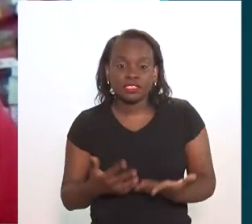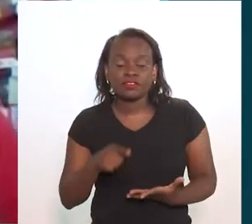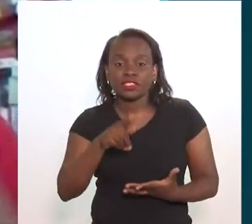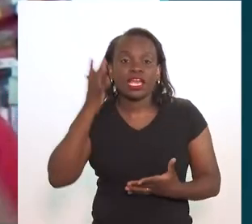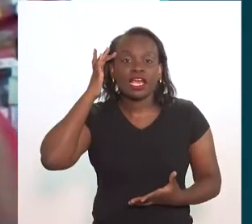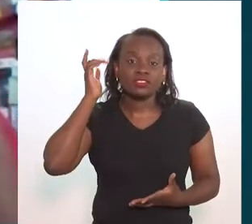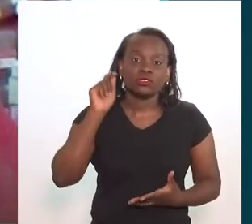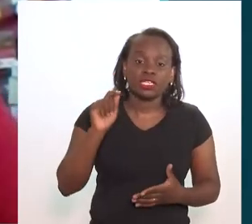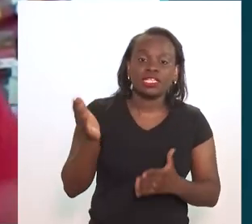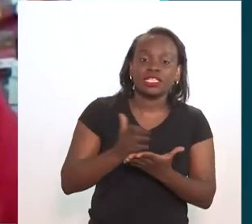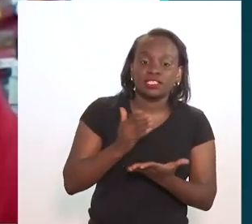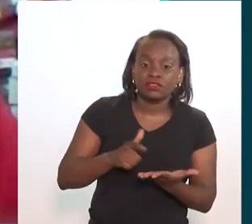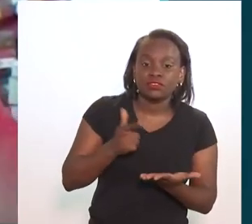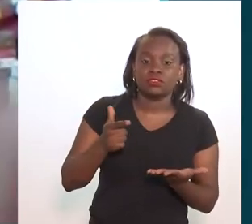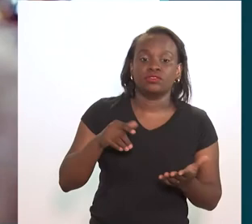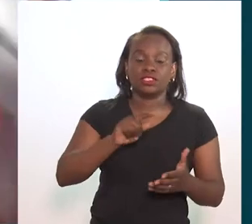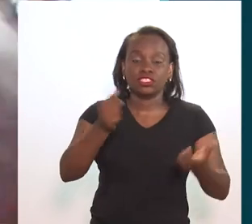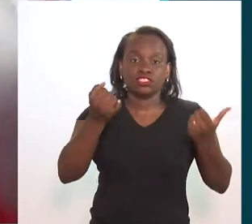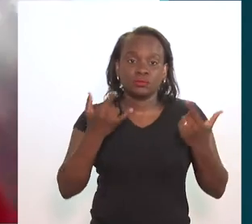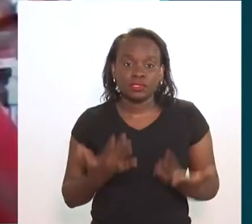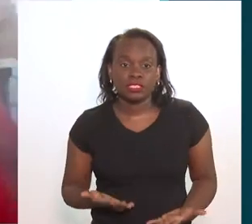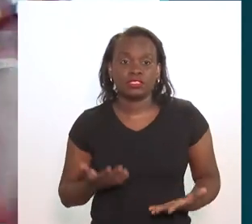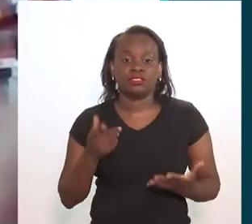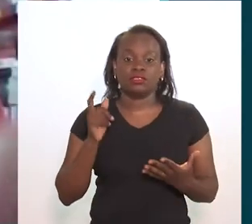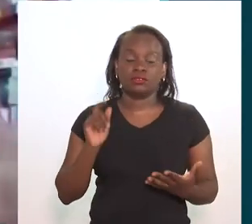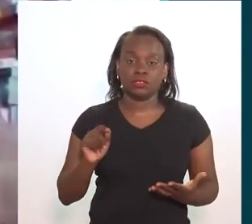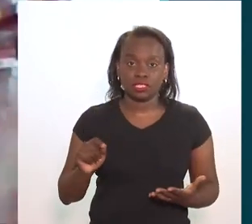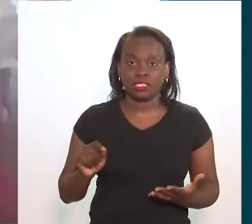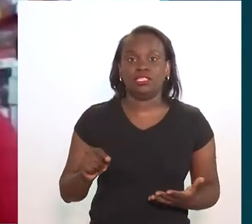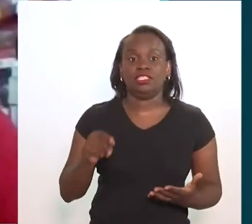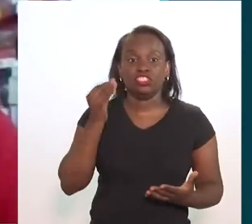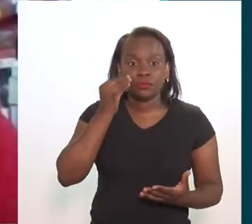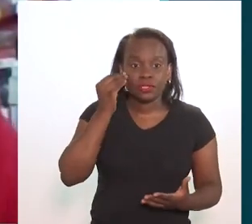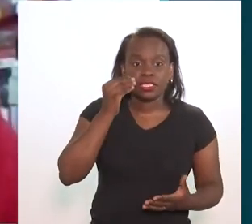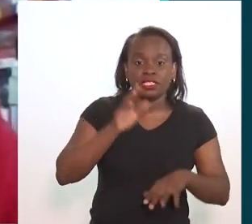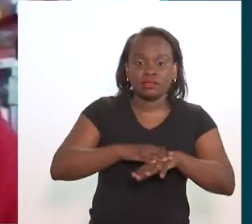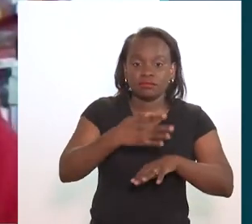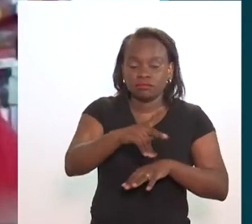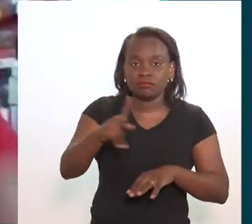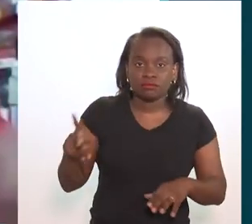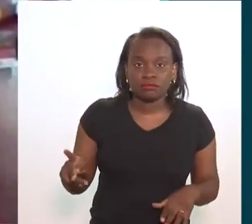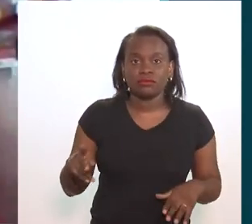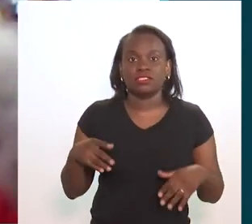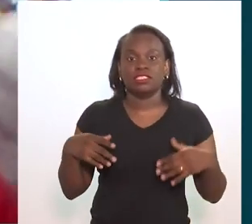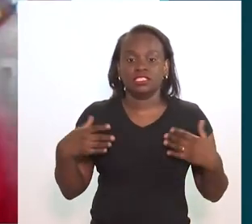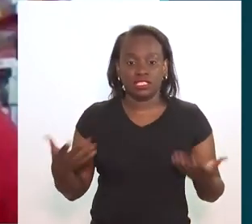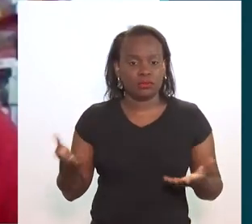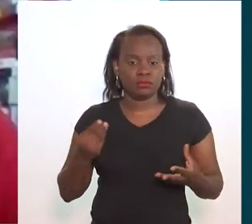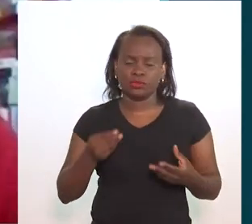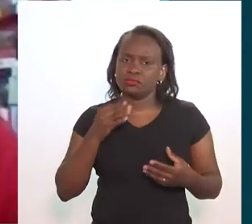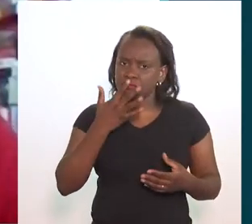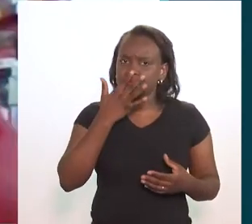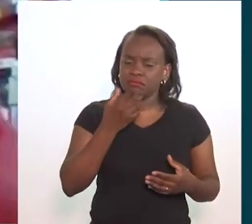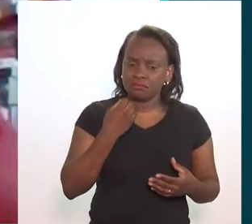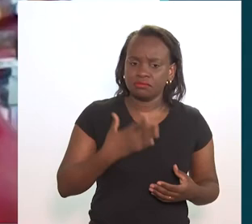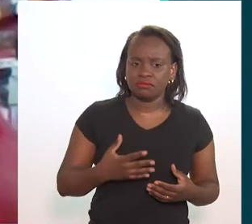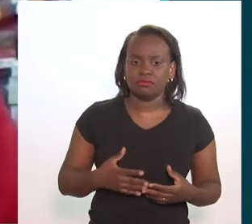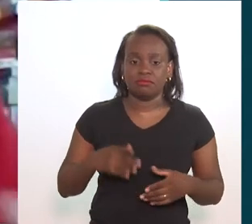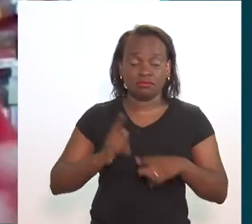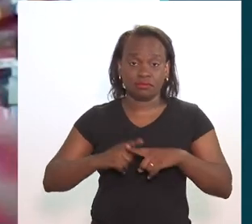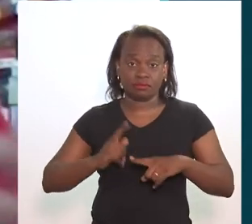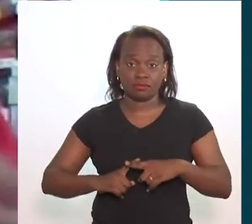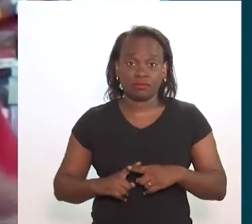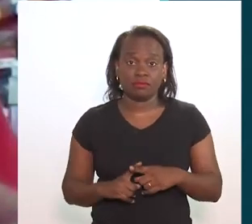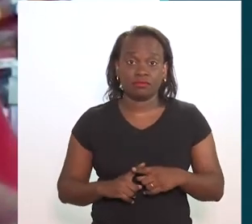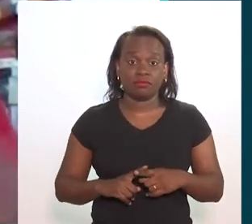pela experiência, e eu quero aprender com vocês, e eu quero que vocês me contem o que vocês acharam do livro. Eu quero que vocês me contem sobre a